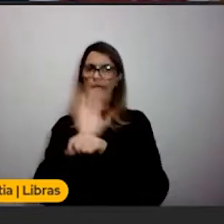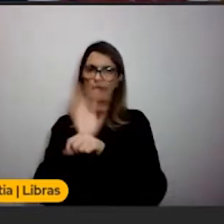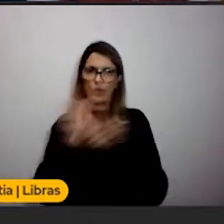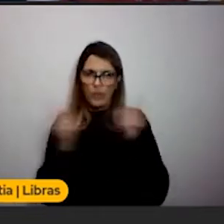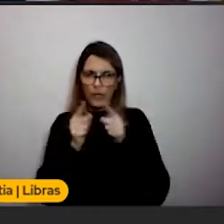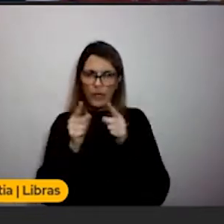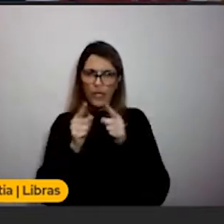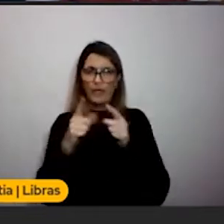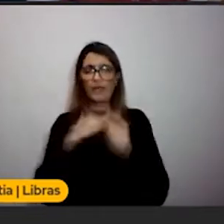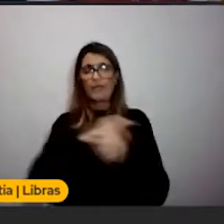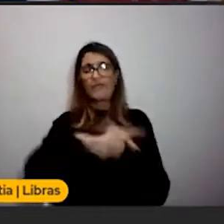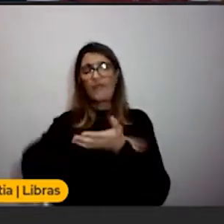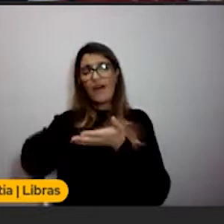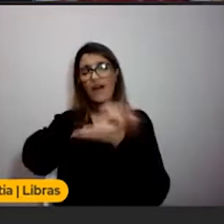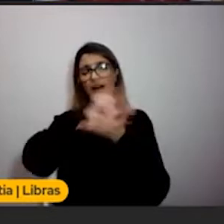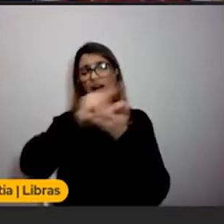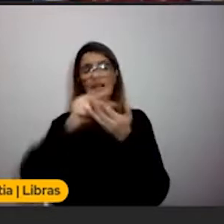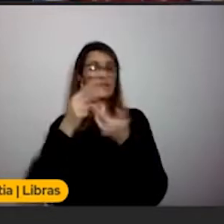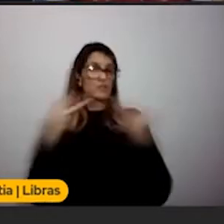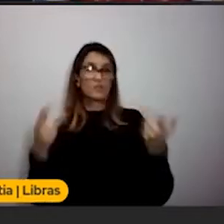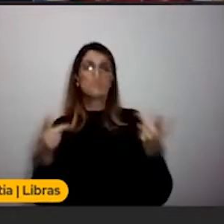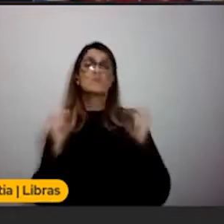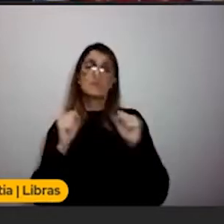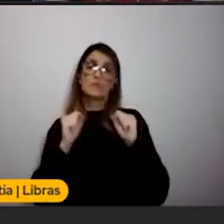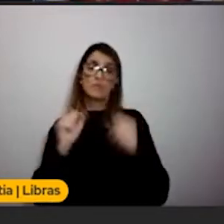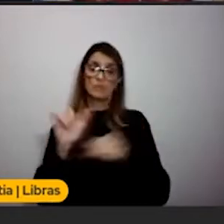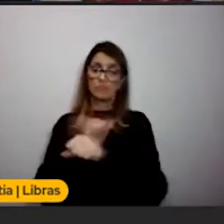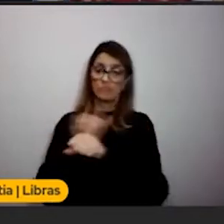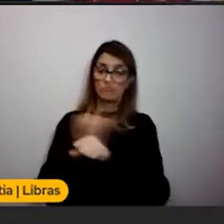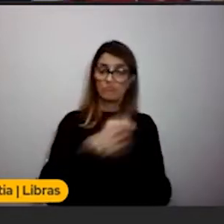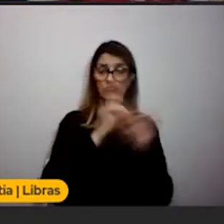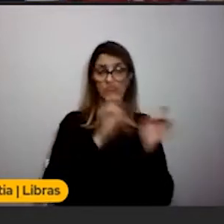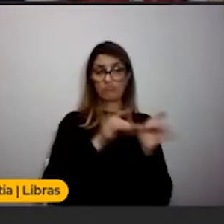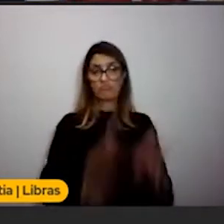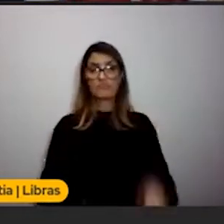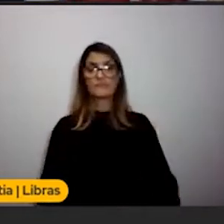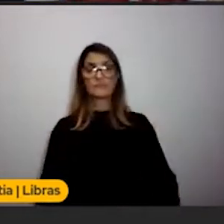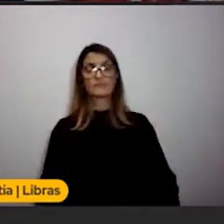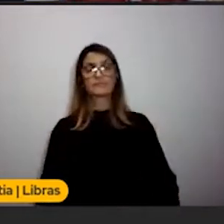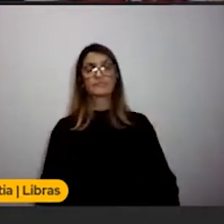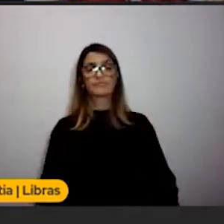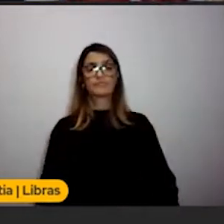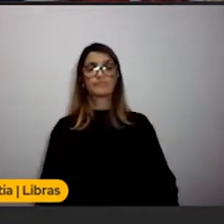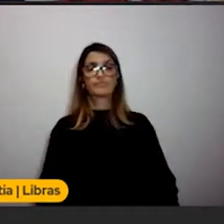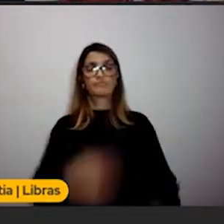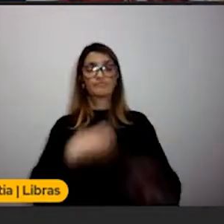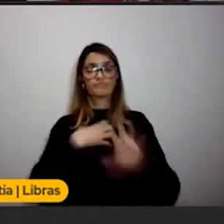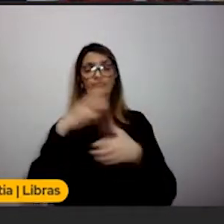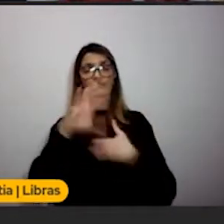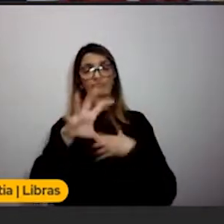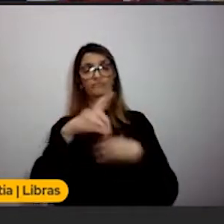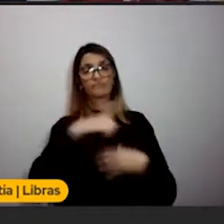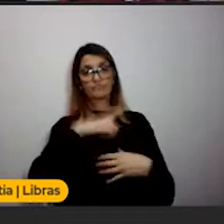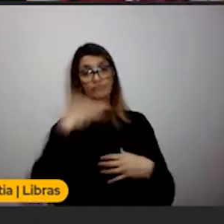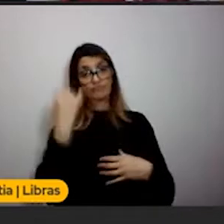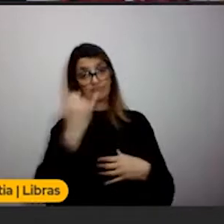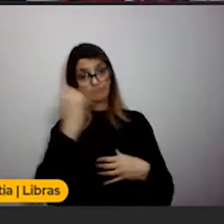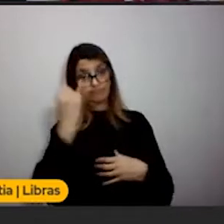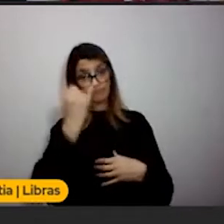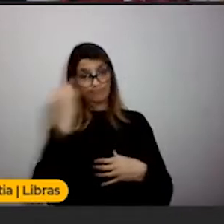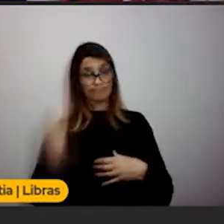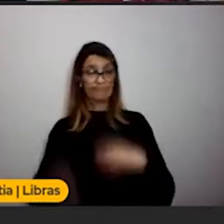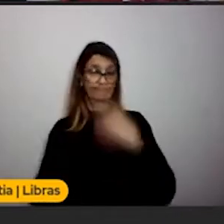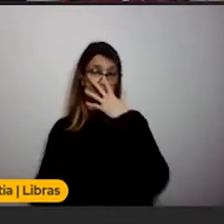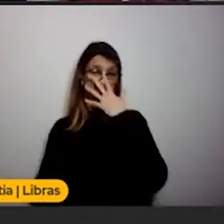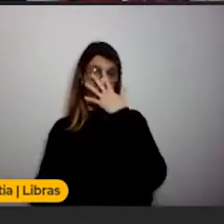que podem, sim, fazer parte da sua estratégia de vendas. Tem empatia. Então, é aquela